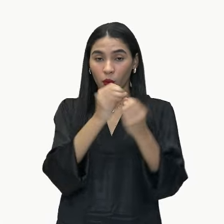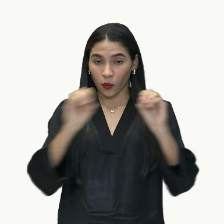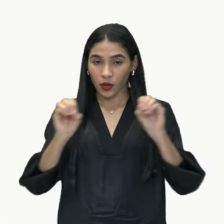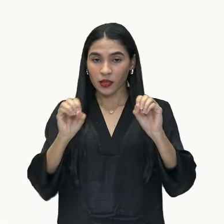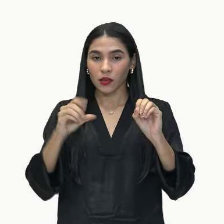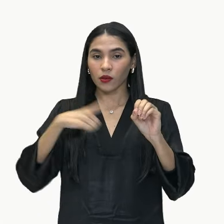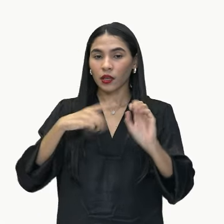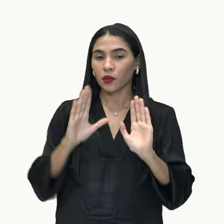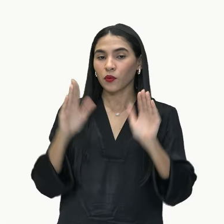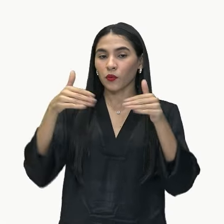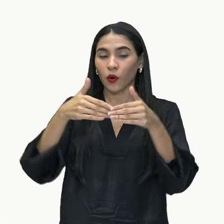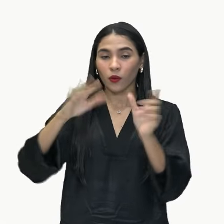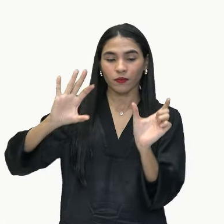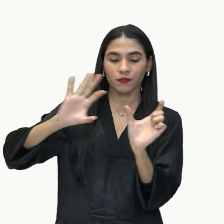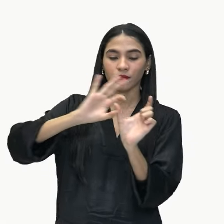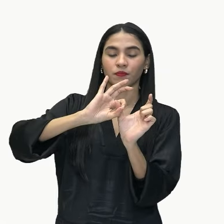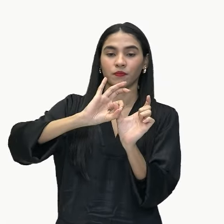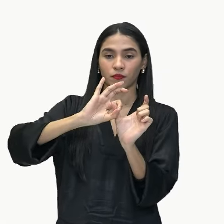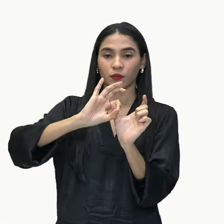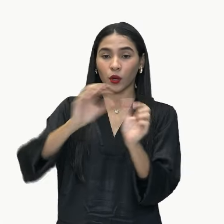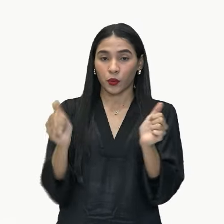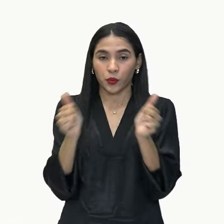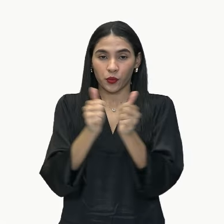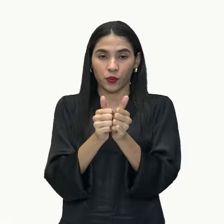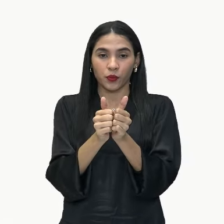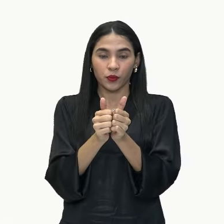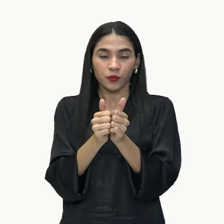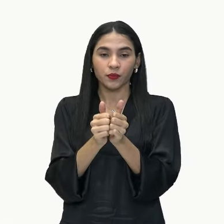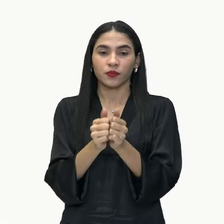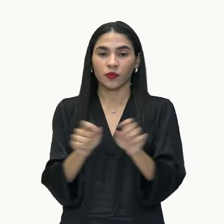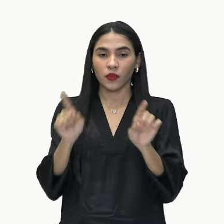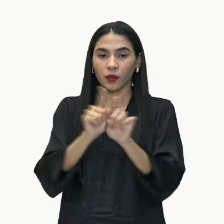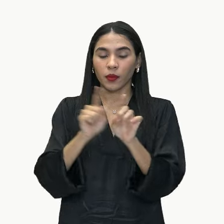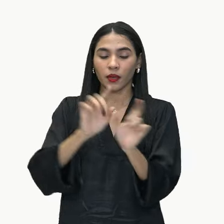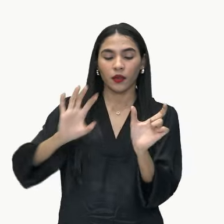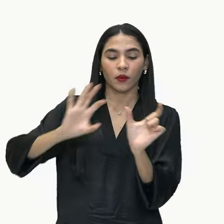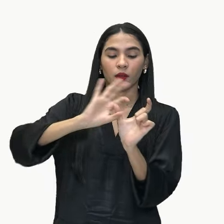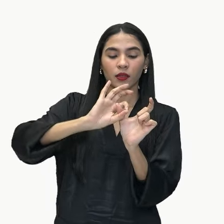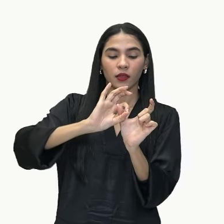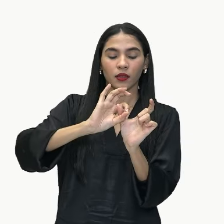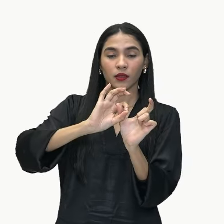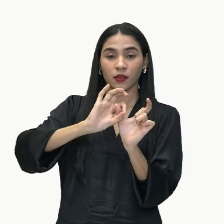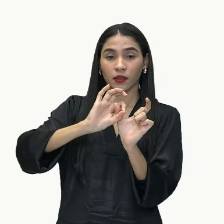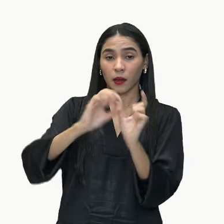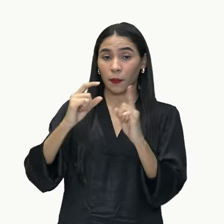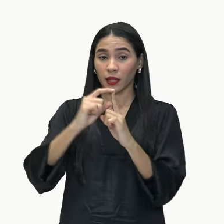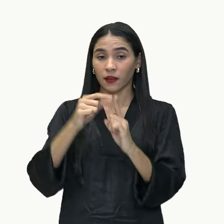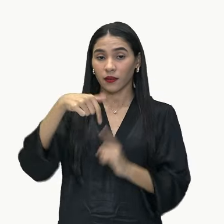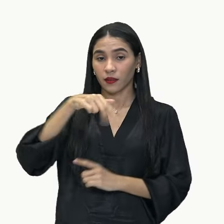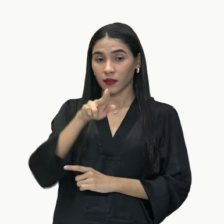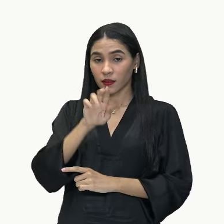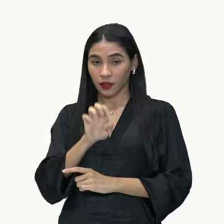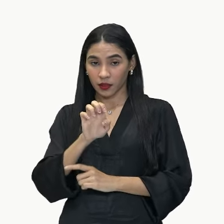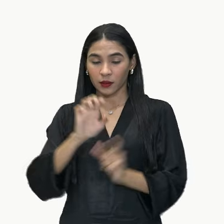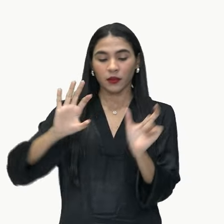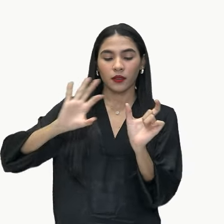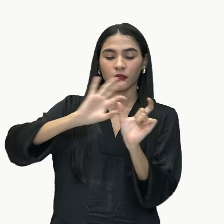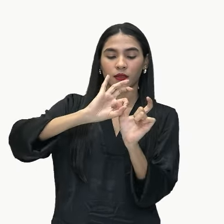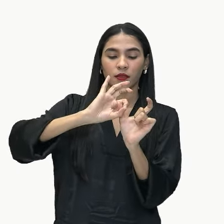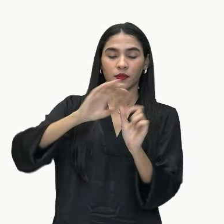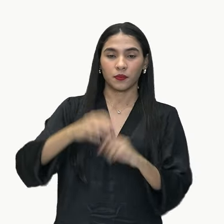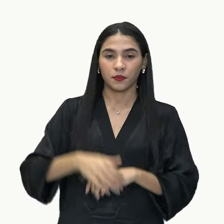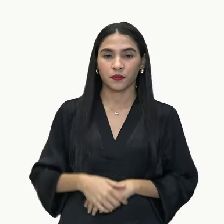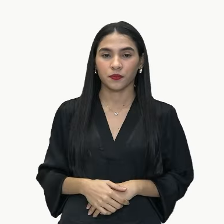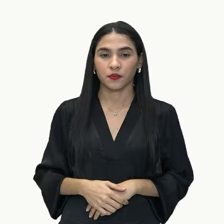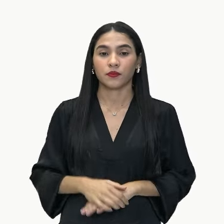em conjunto, correto? E estão conectadas aí pela conjunção que, tá? E